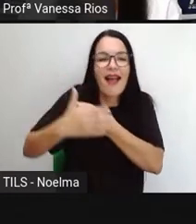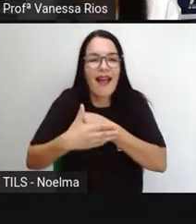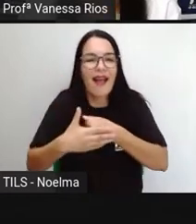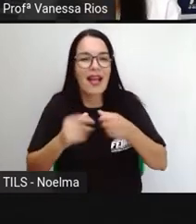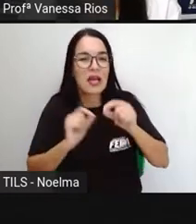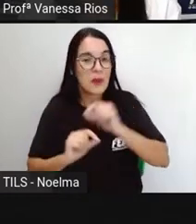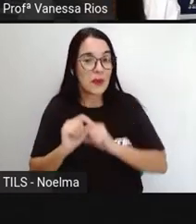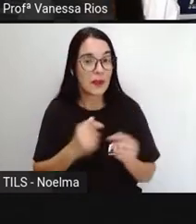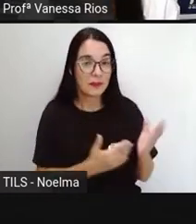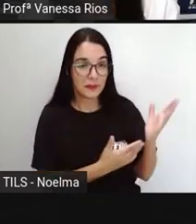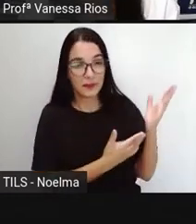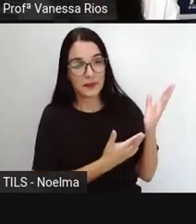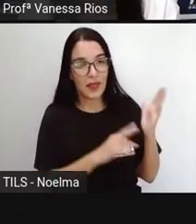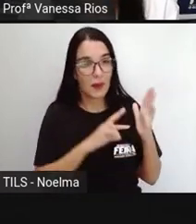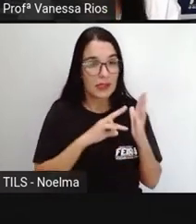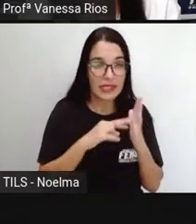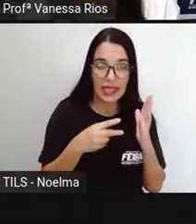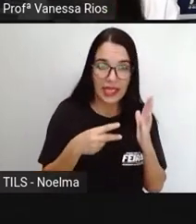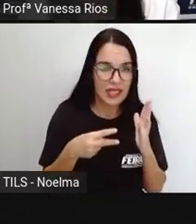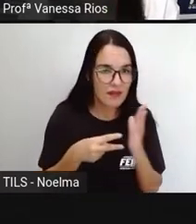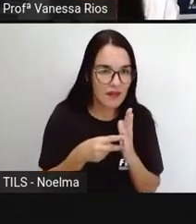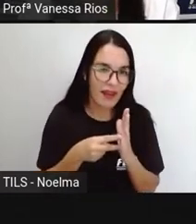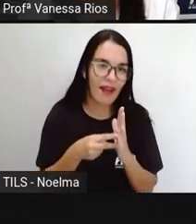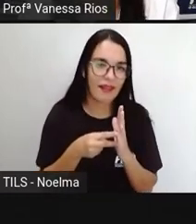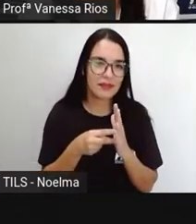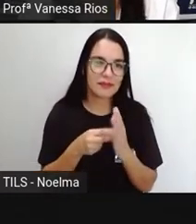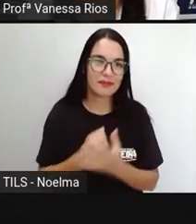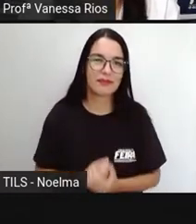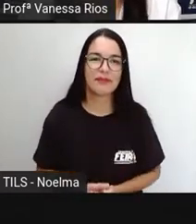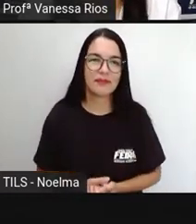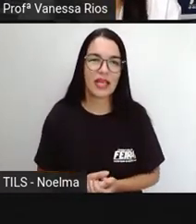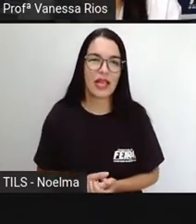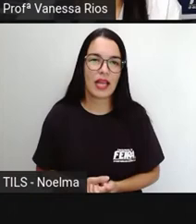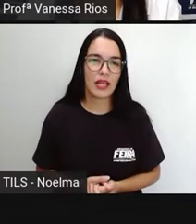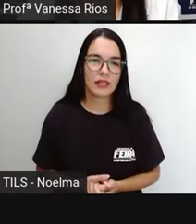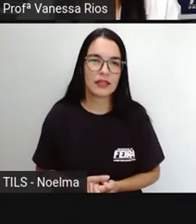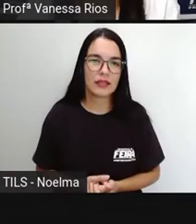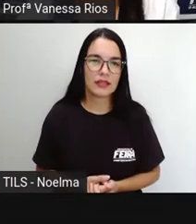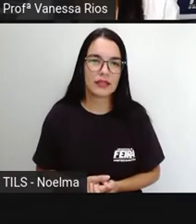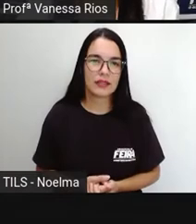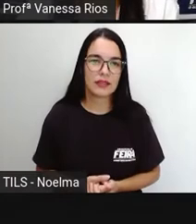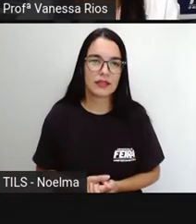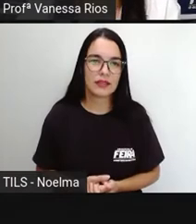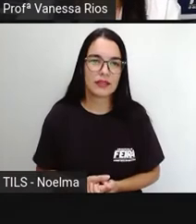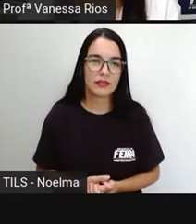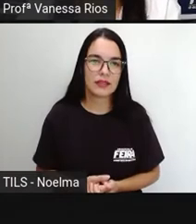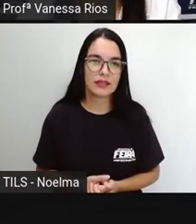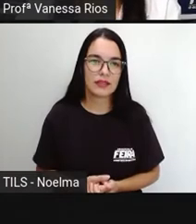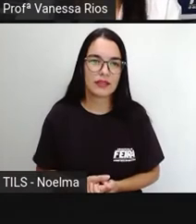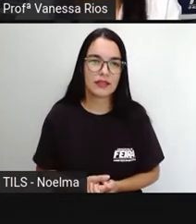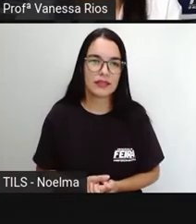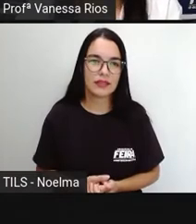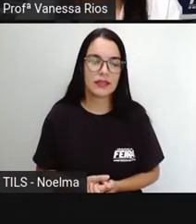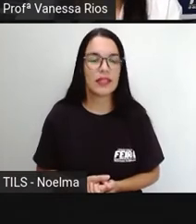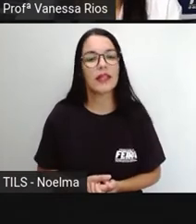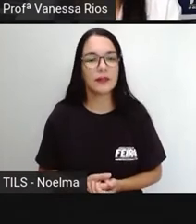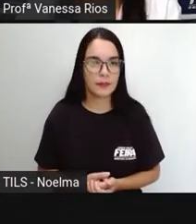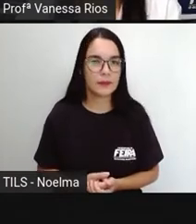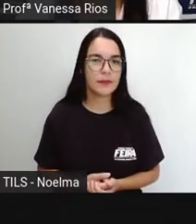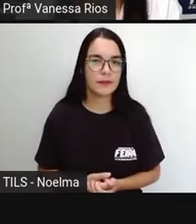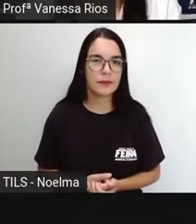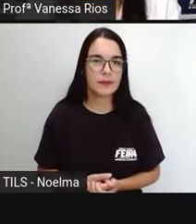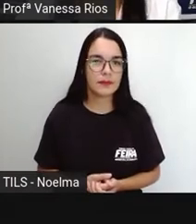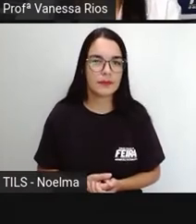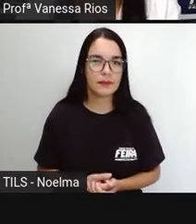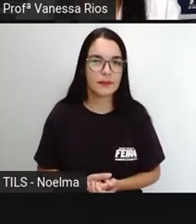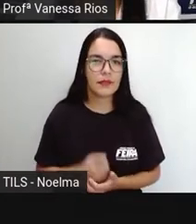gênero textual que nós estamos estudando nesta videoaula. E a Pró novamente traz esses conceitos. Primeiro, a Pró traz